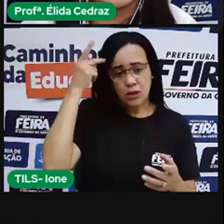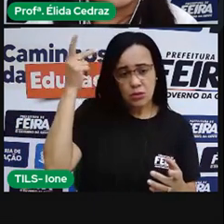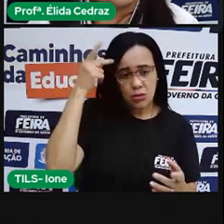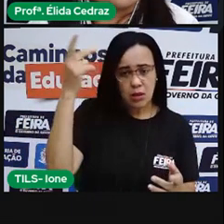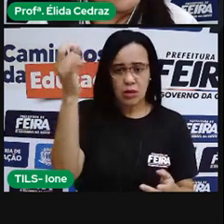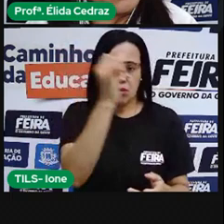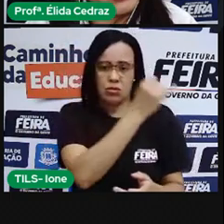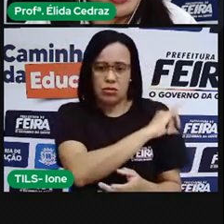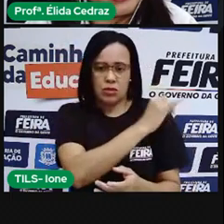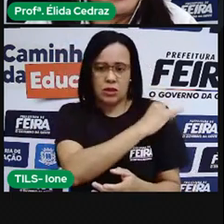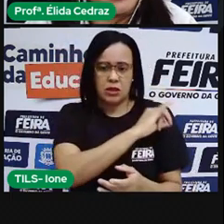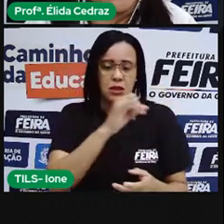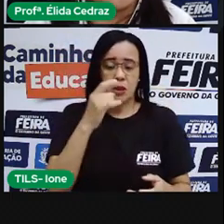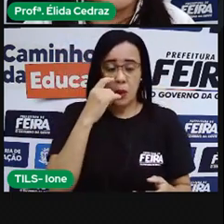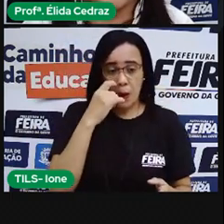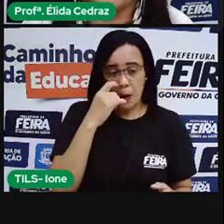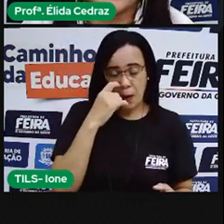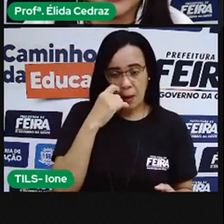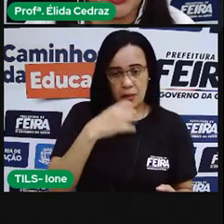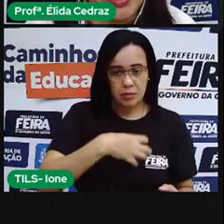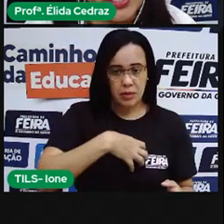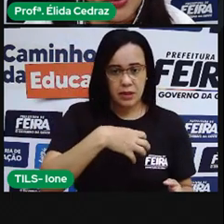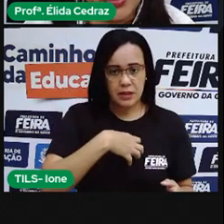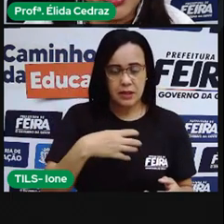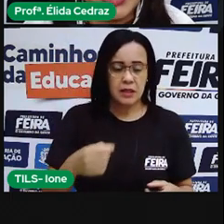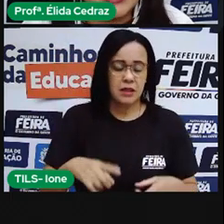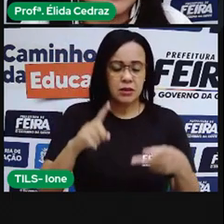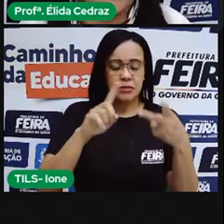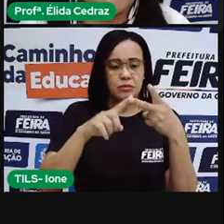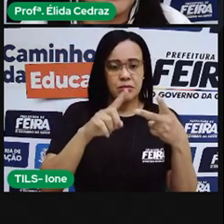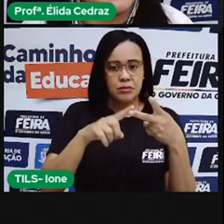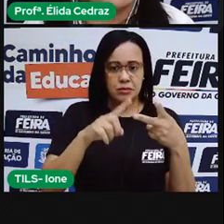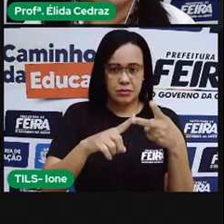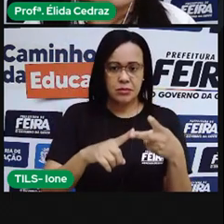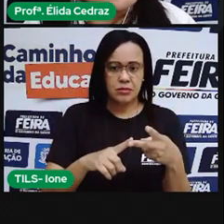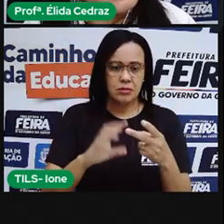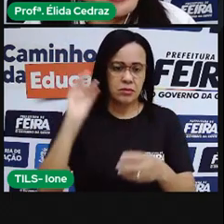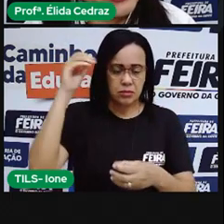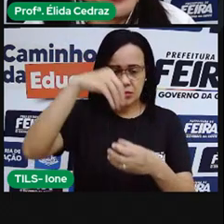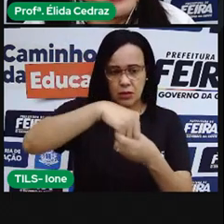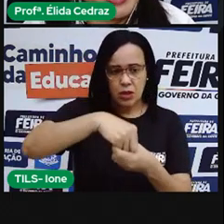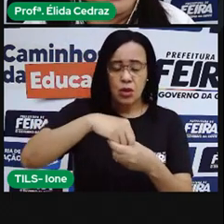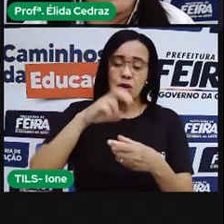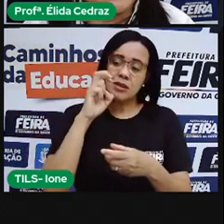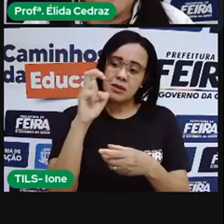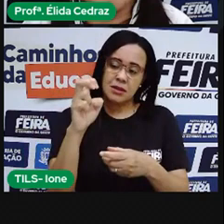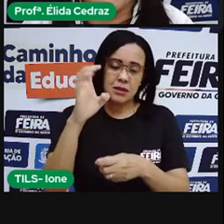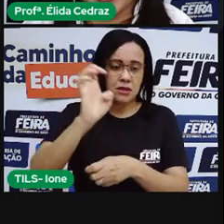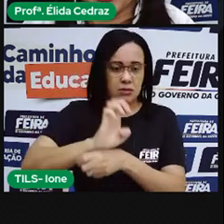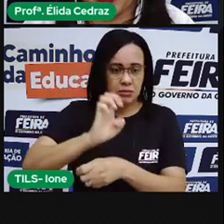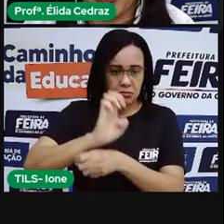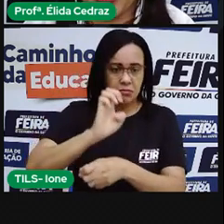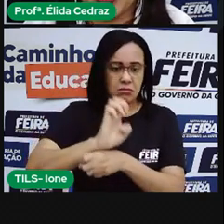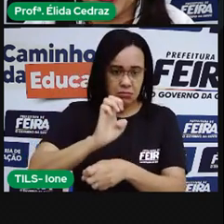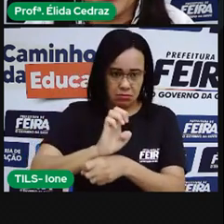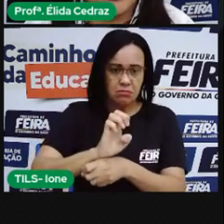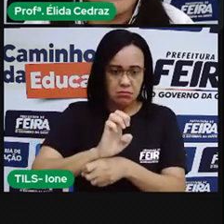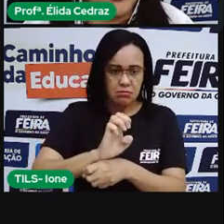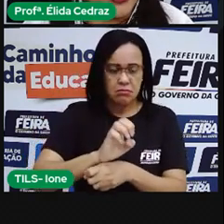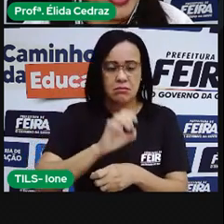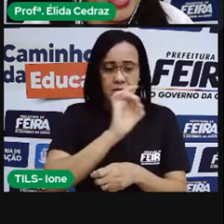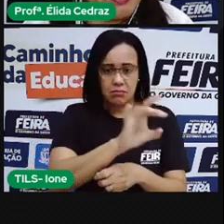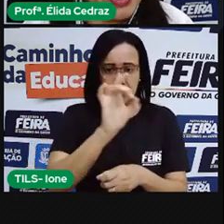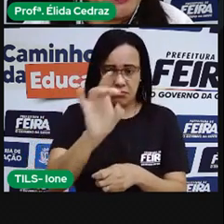A segunda constelação, o Cão Maior, composta de cinco estados, Mato Grosso,